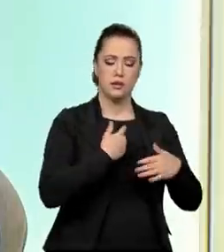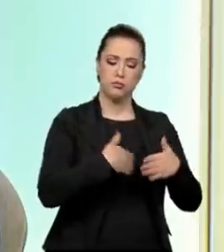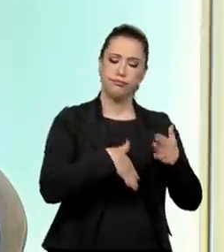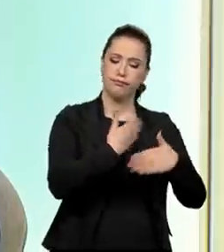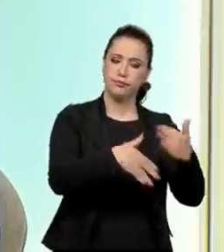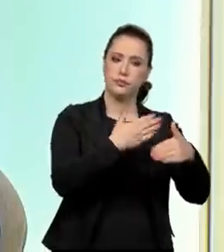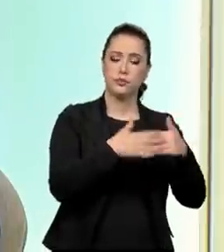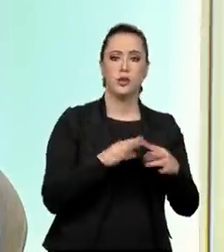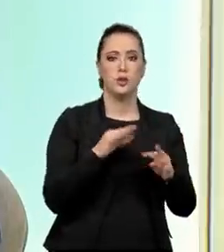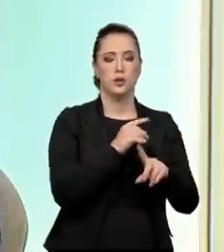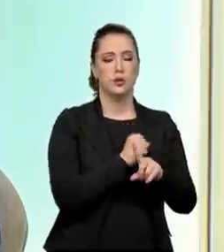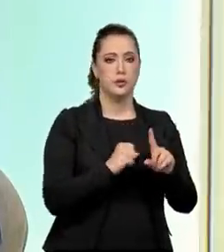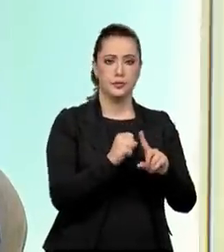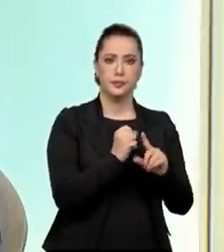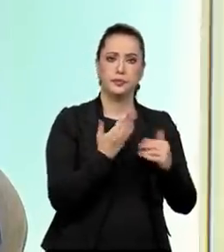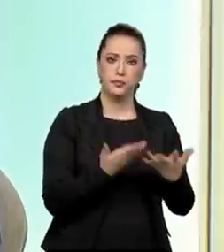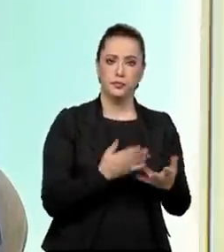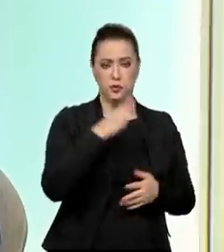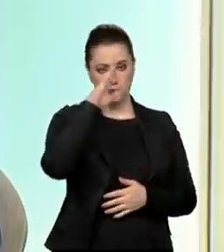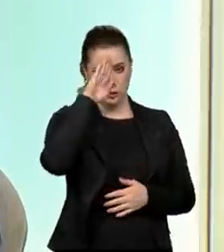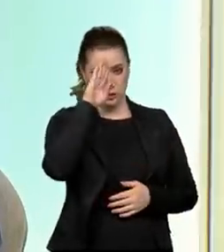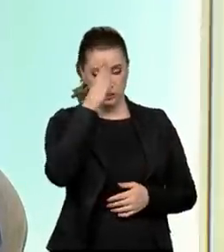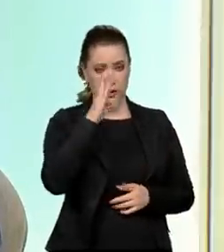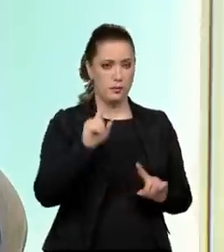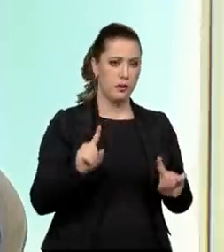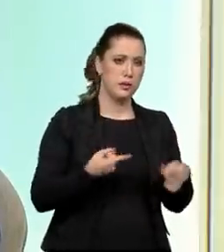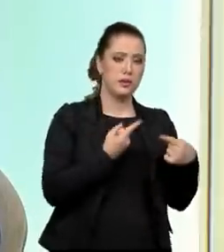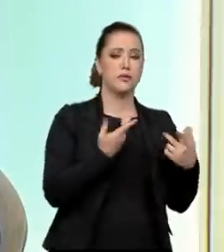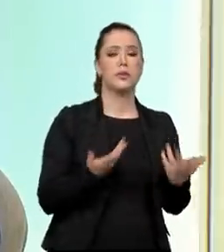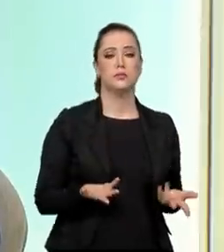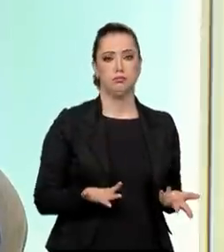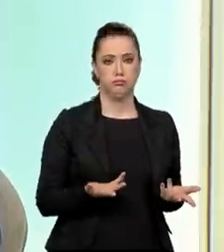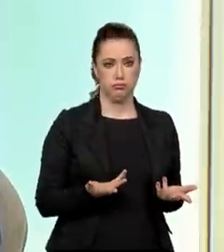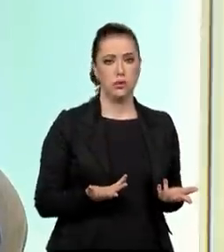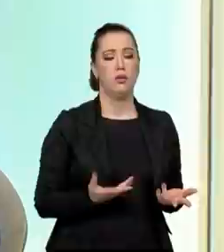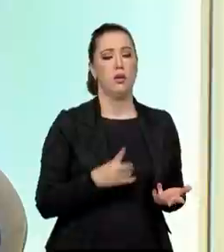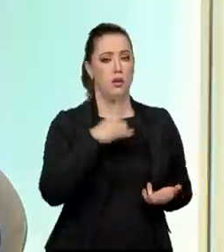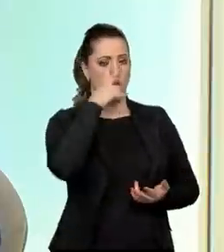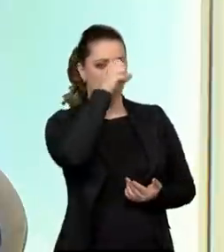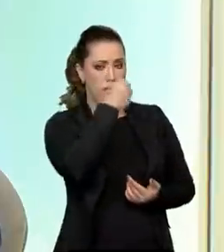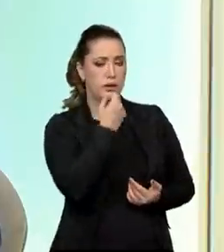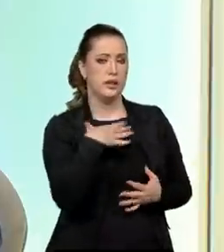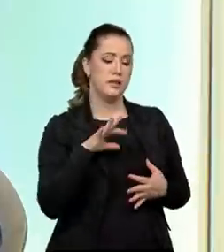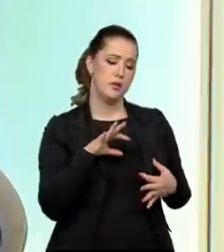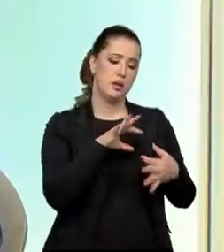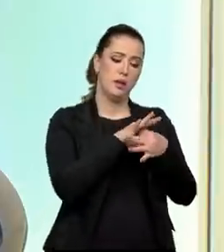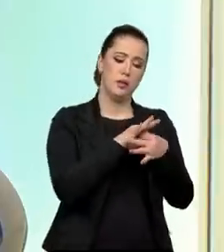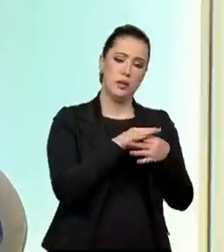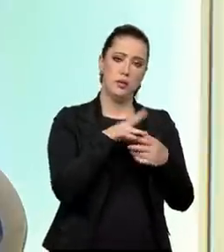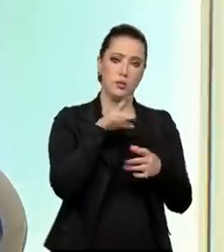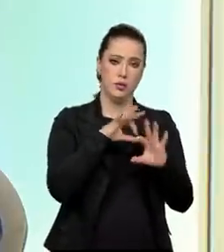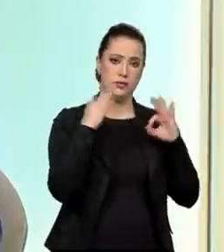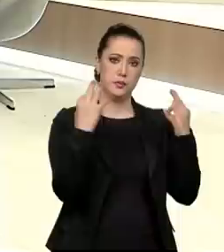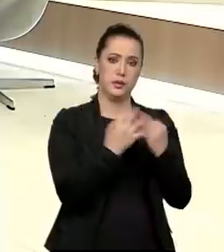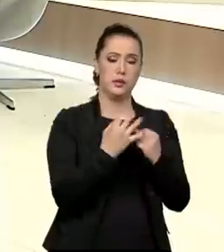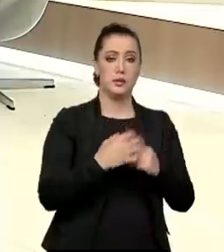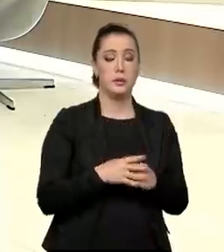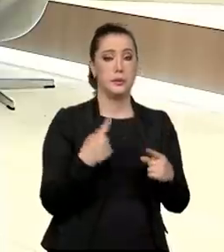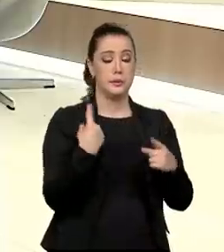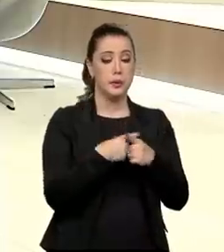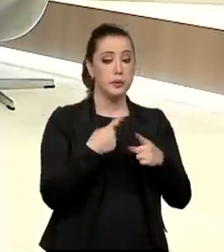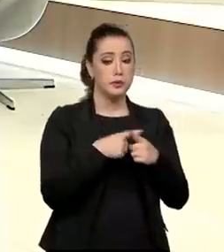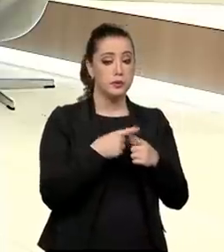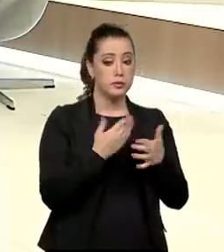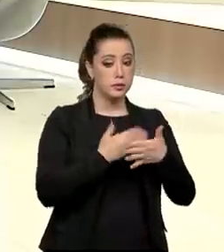toda a sociedade. E eu diria talvez o principal desafio, o fortalecimento dos vínculos familiares. Porque